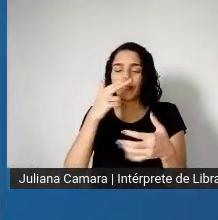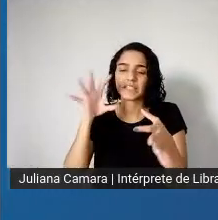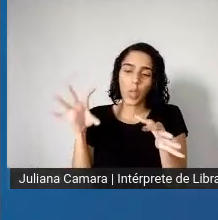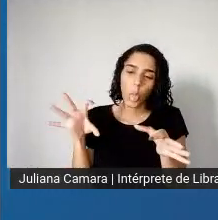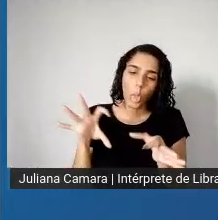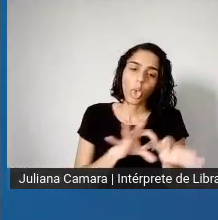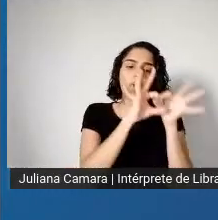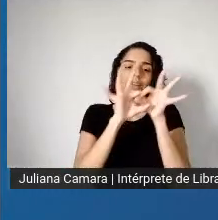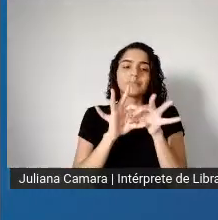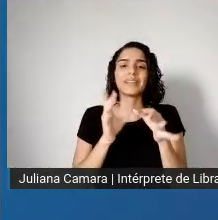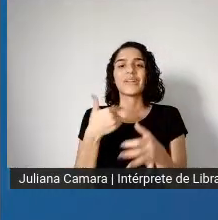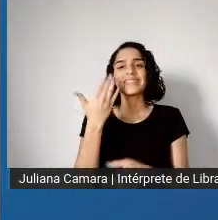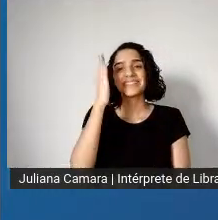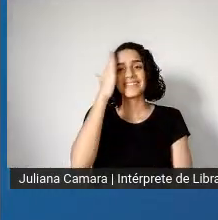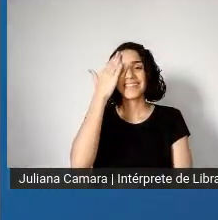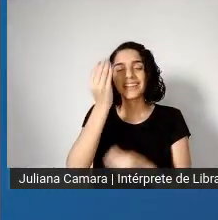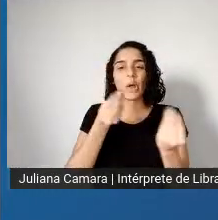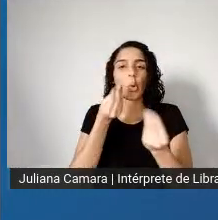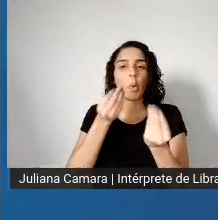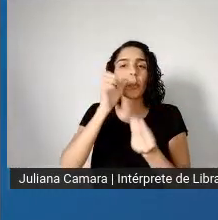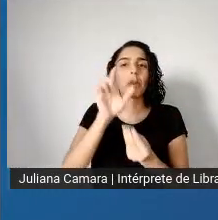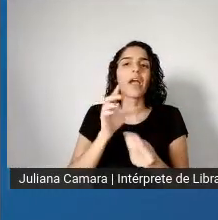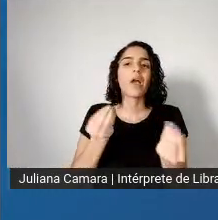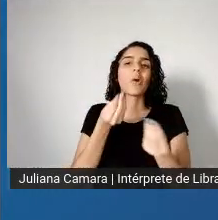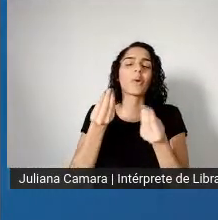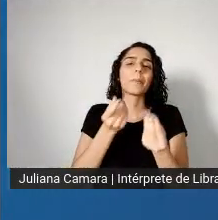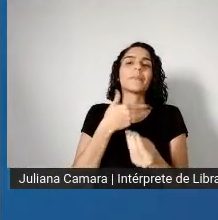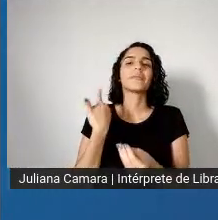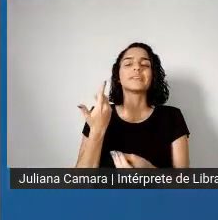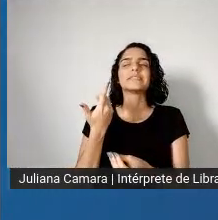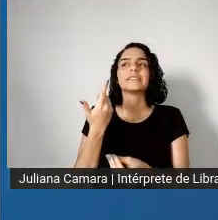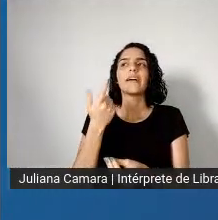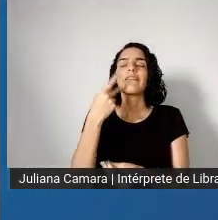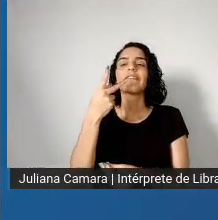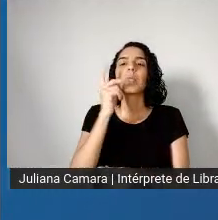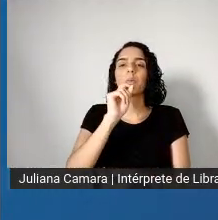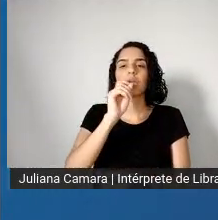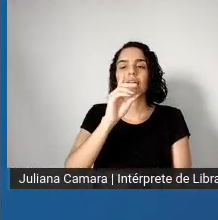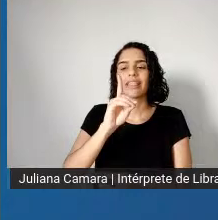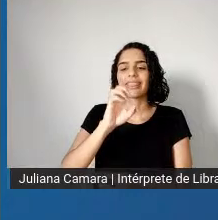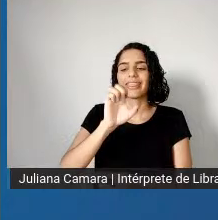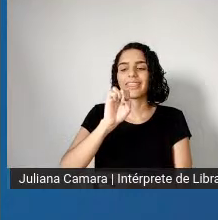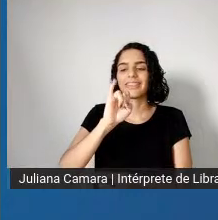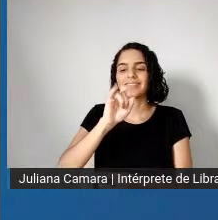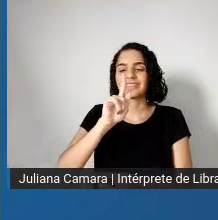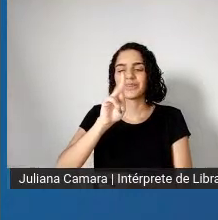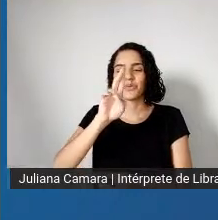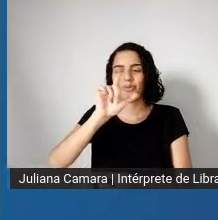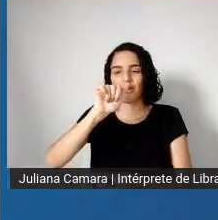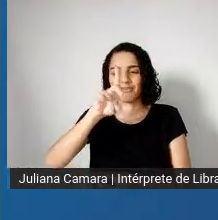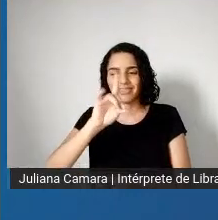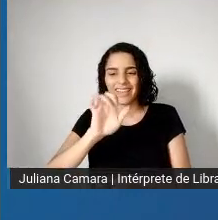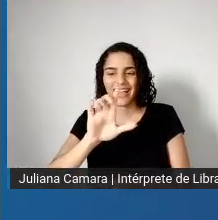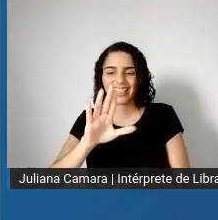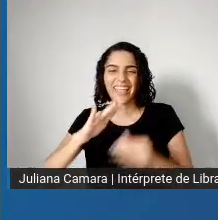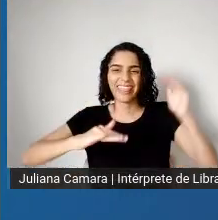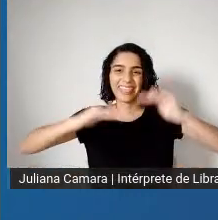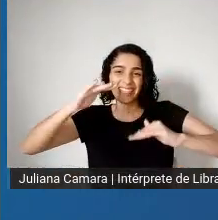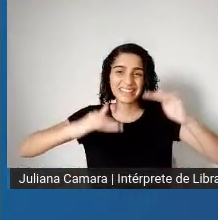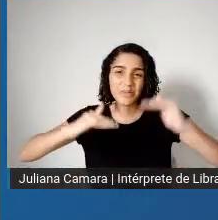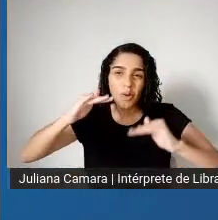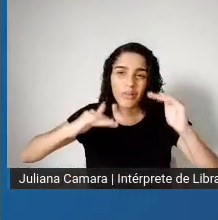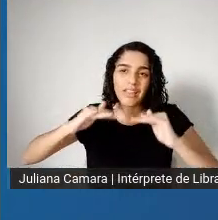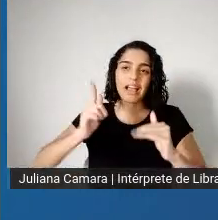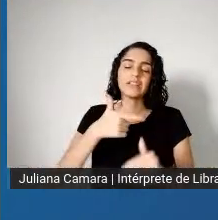de, que nós genericamente chamamos das desigualdades no curso da pandemia, né, e isso foi desde cedo observado,